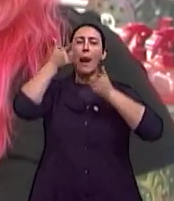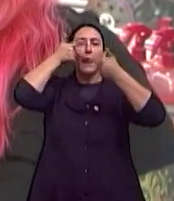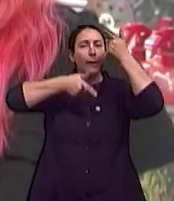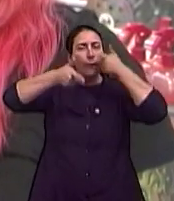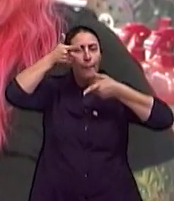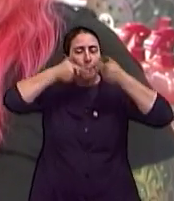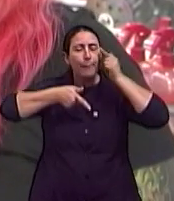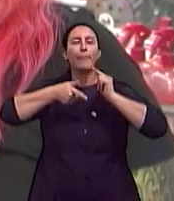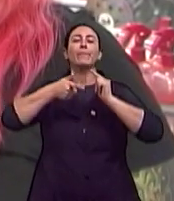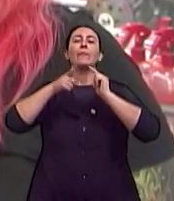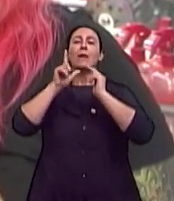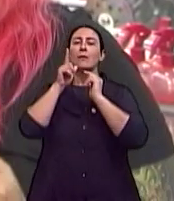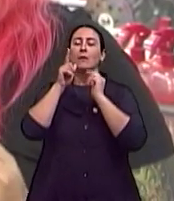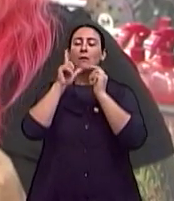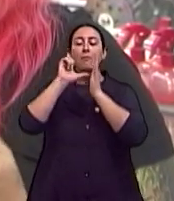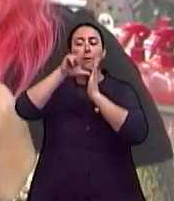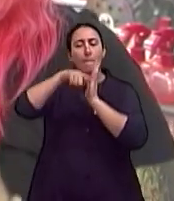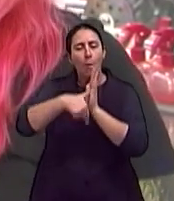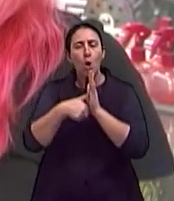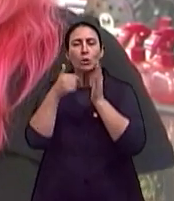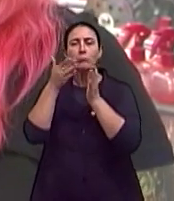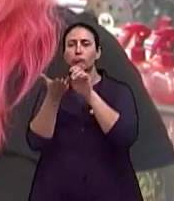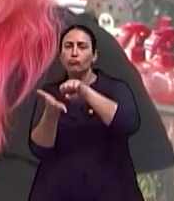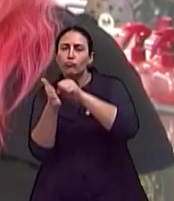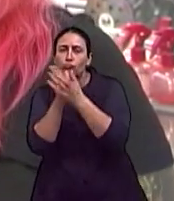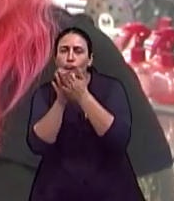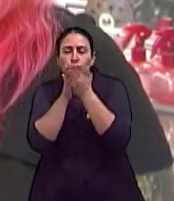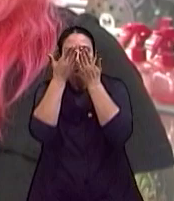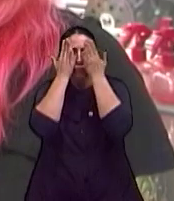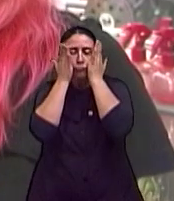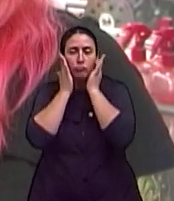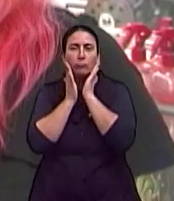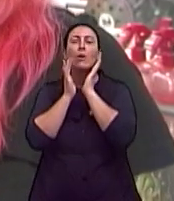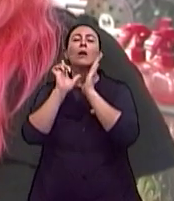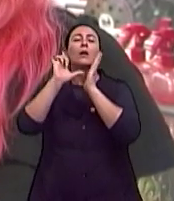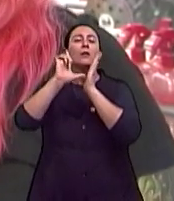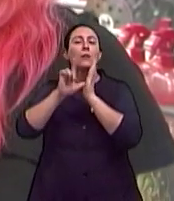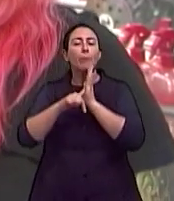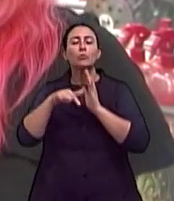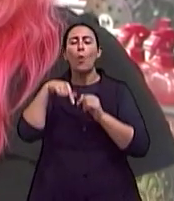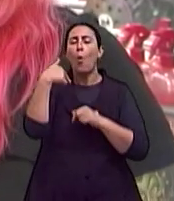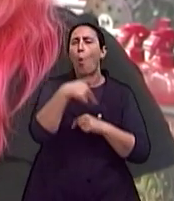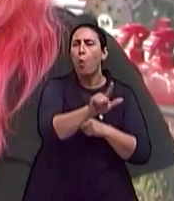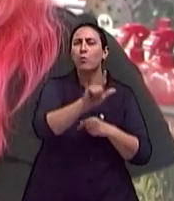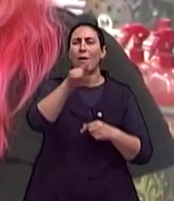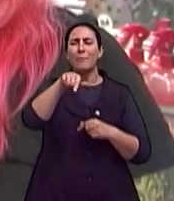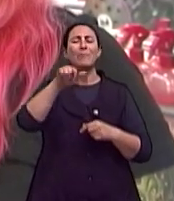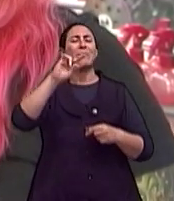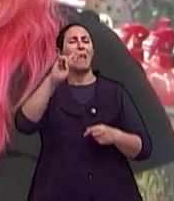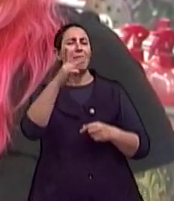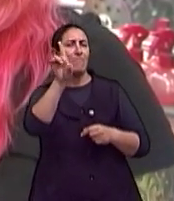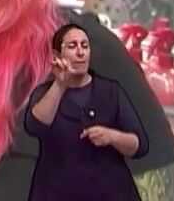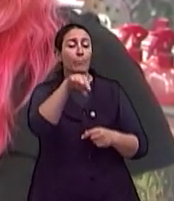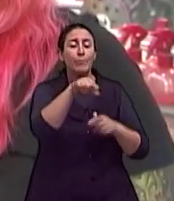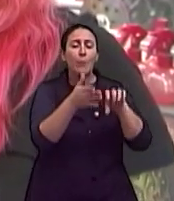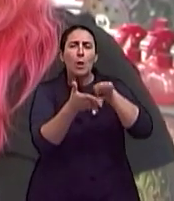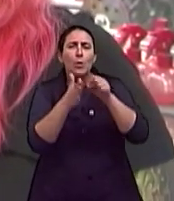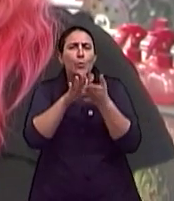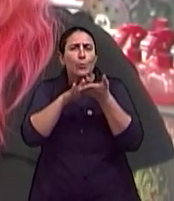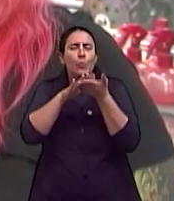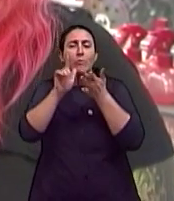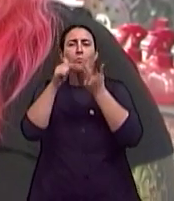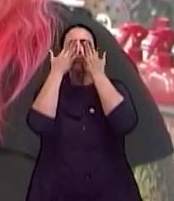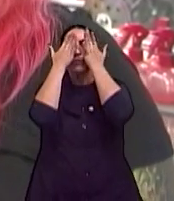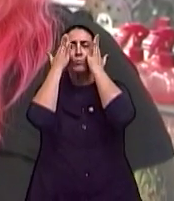primer HD. Esse primer, ele fecha mais os poros, ele disfarça mais as linhas de expressões. Isso tudo é mais